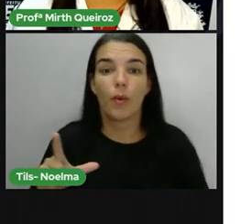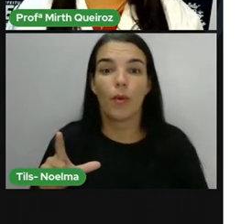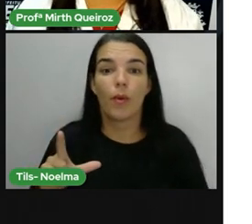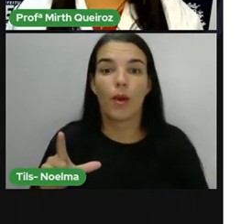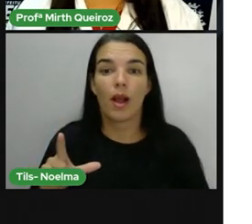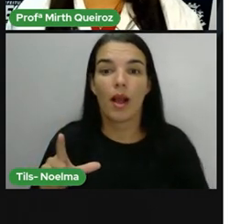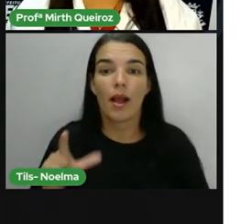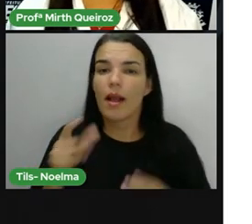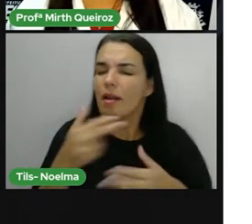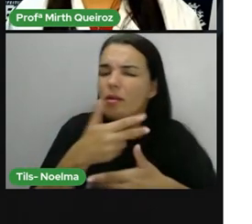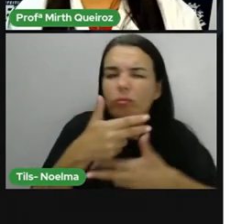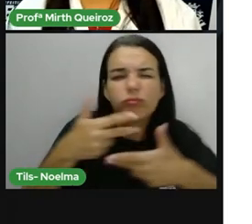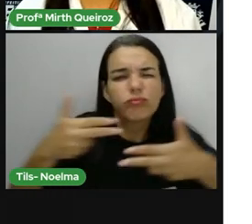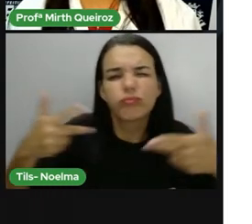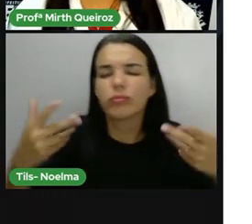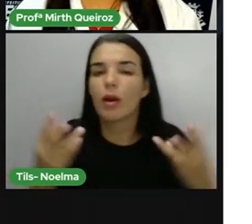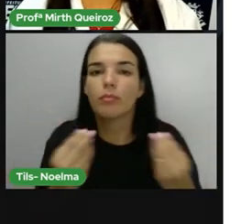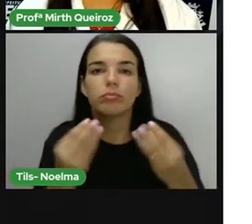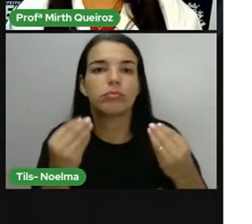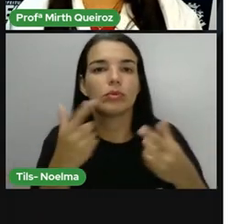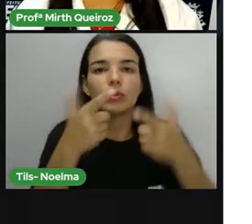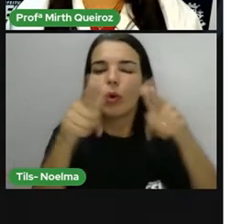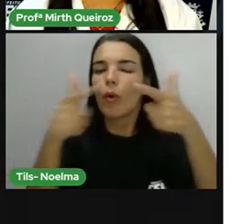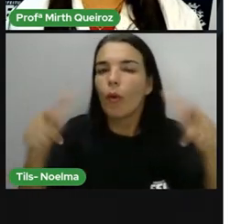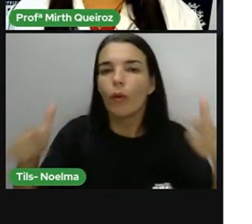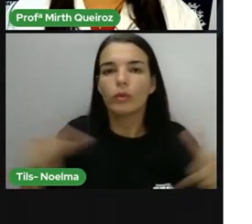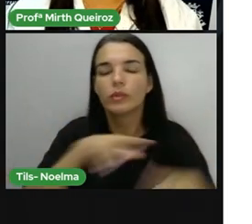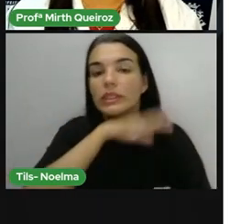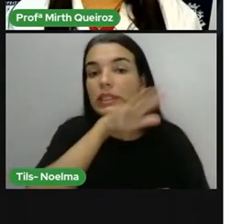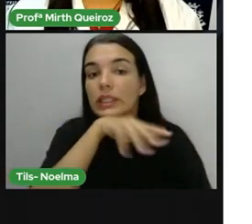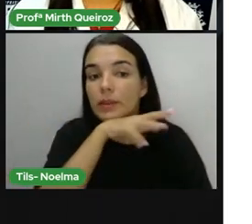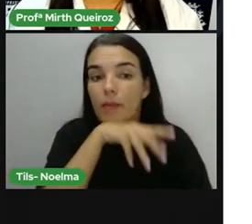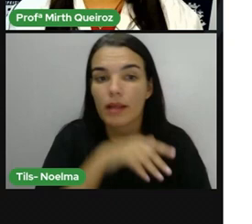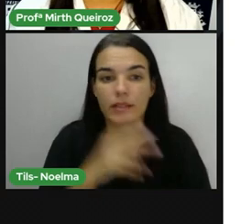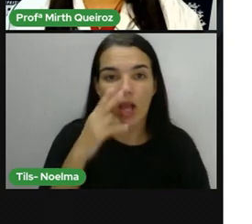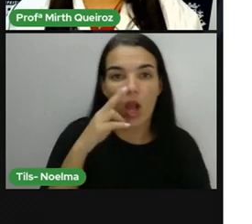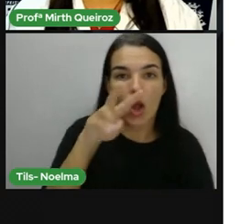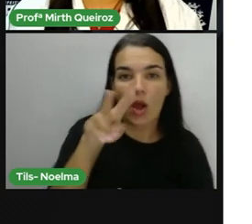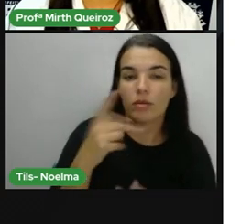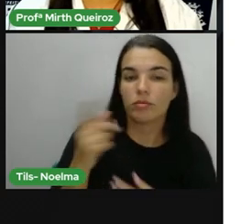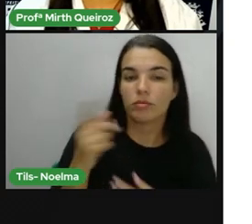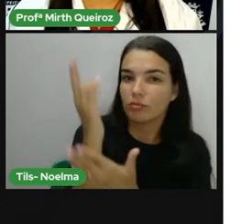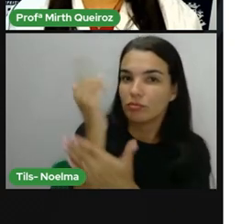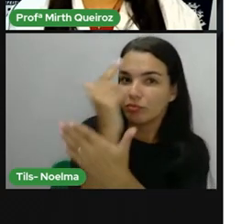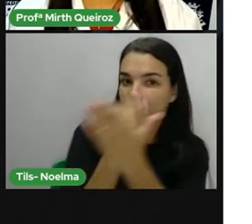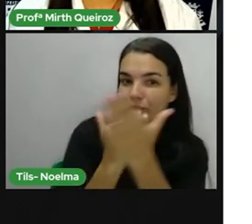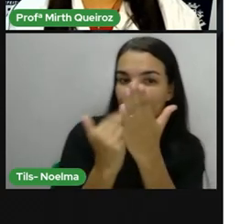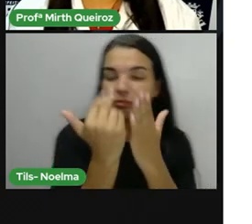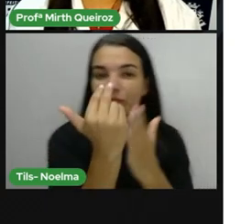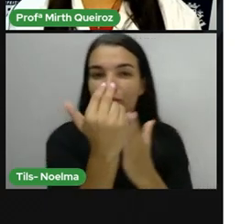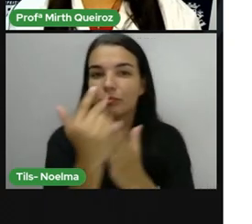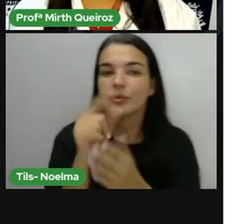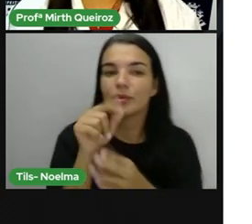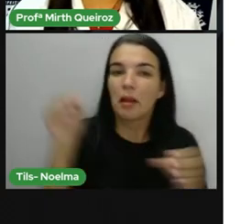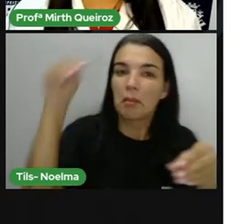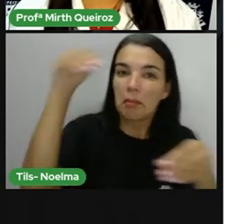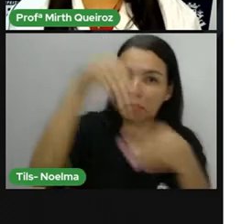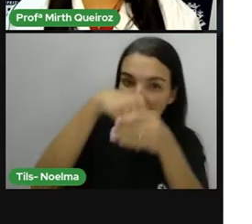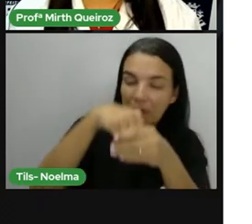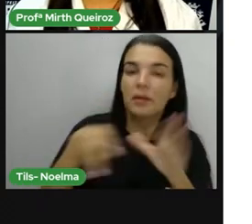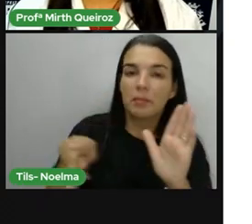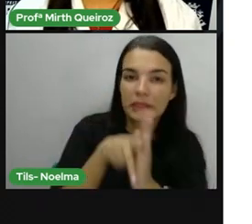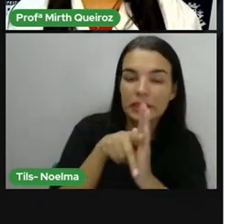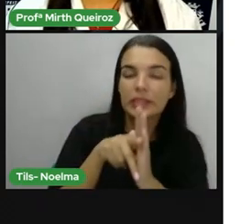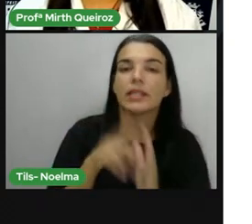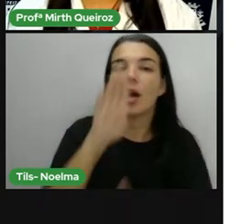bochecha, parda, dentre vários outros. E aí, nós temos os desenhos de alguns deles, que fazem parte aí da caatinga